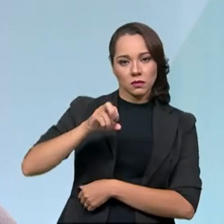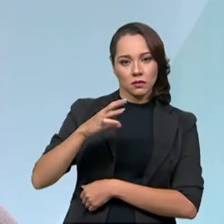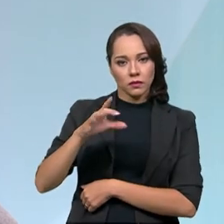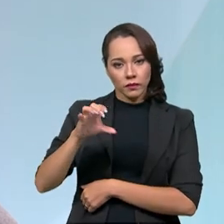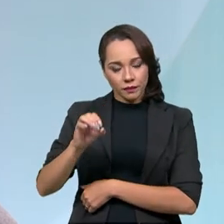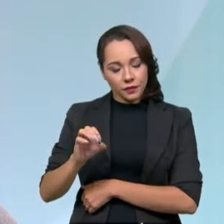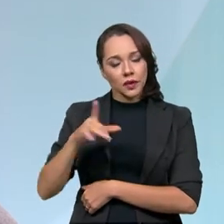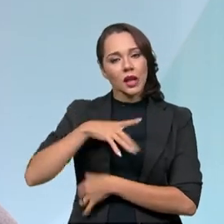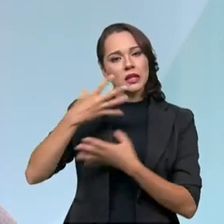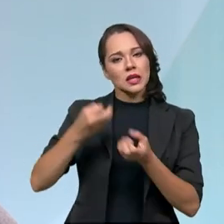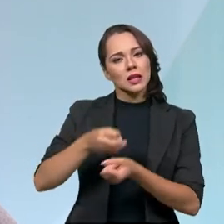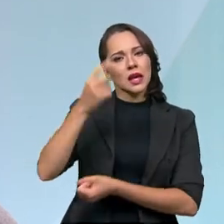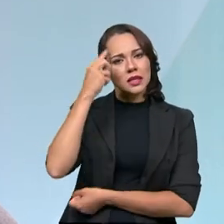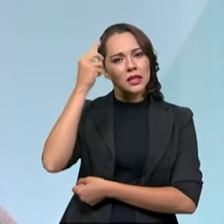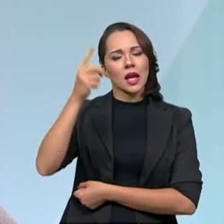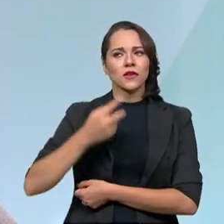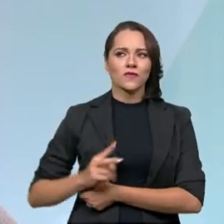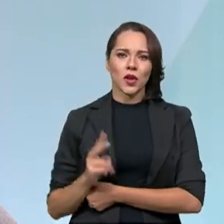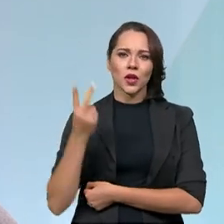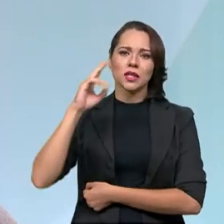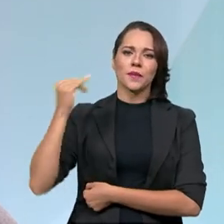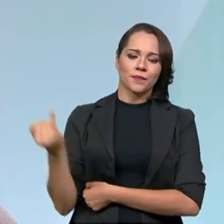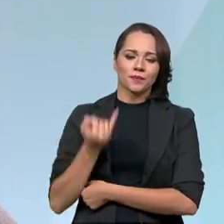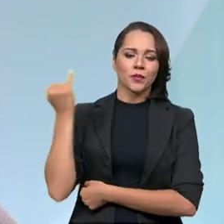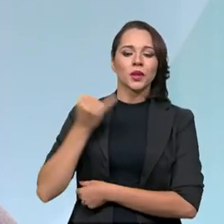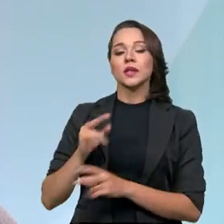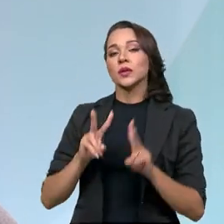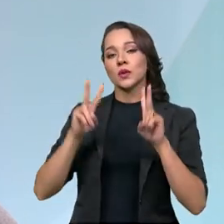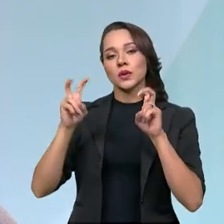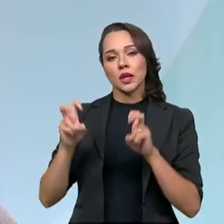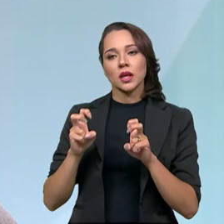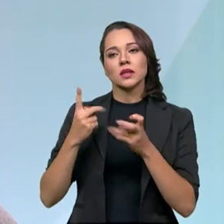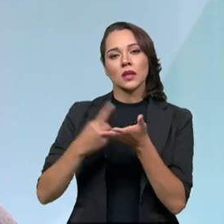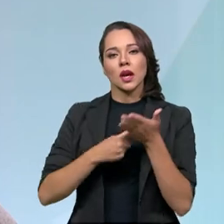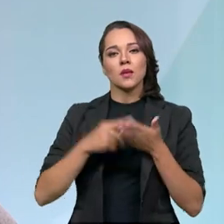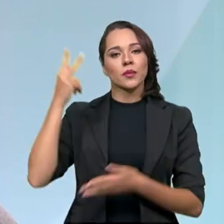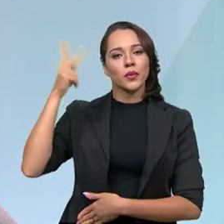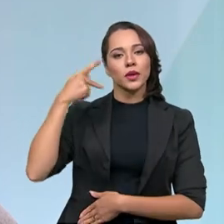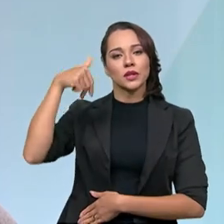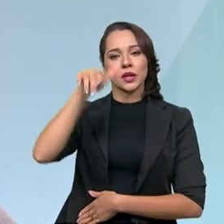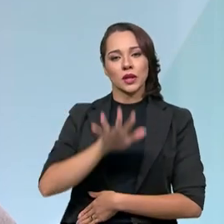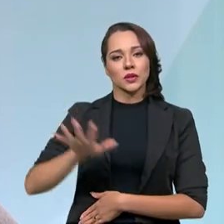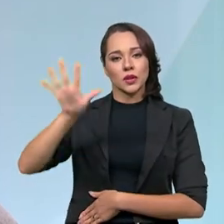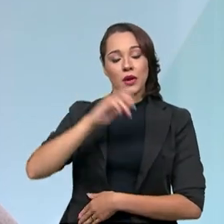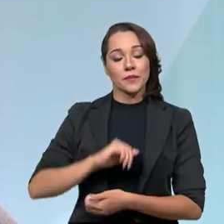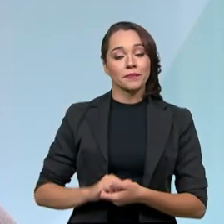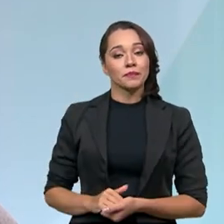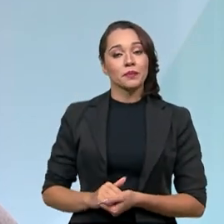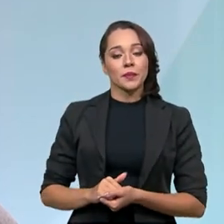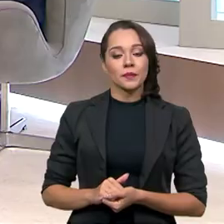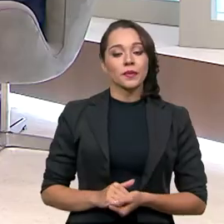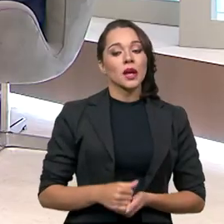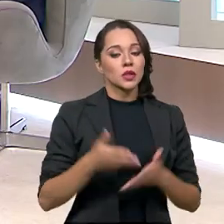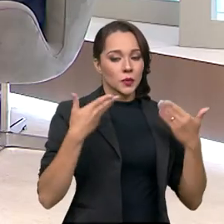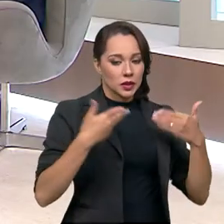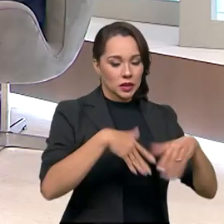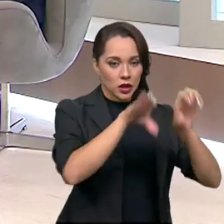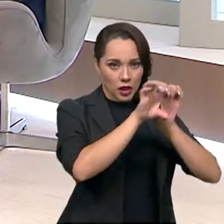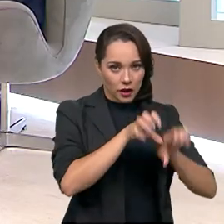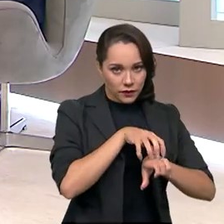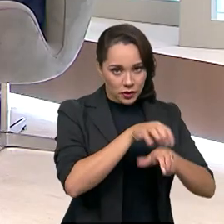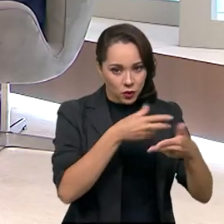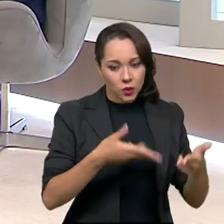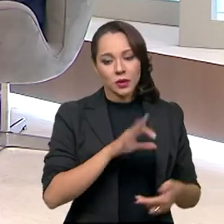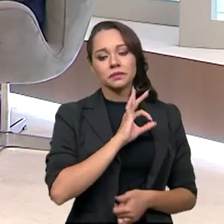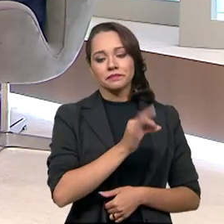compraram essa ideia valorizando a importância do tema na agenda política nacional. Isso foi levado ao presidente... Isso é o Ministério da Infraestrutura. ...da